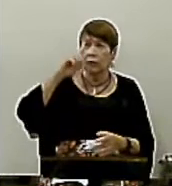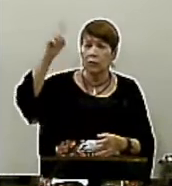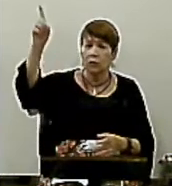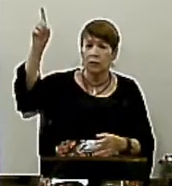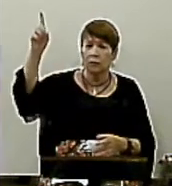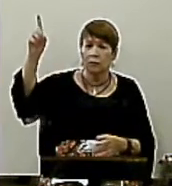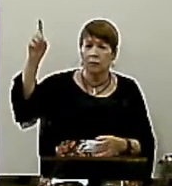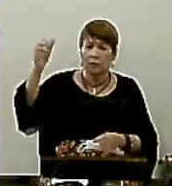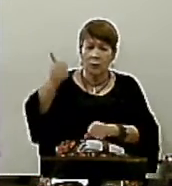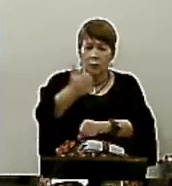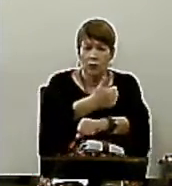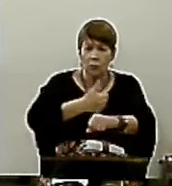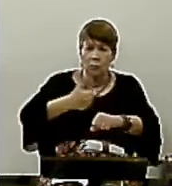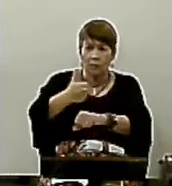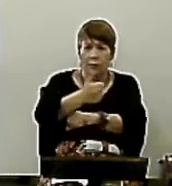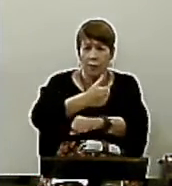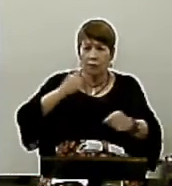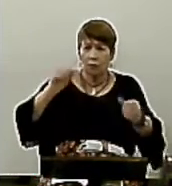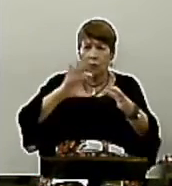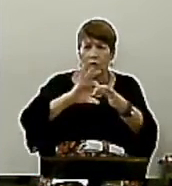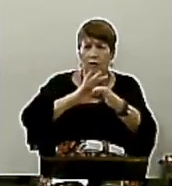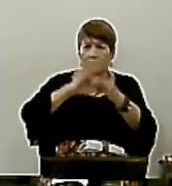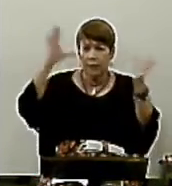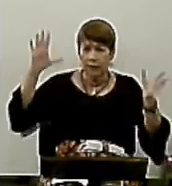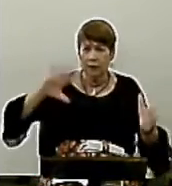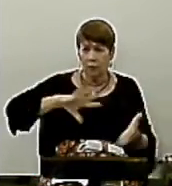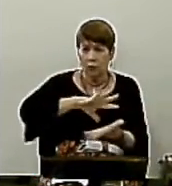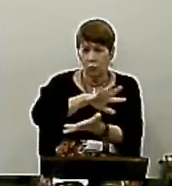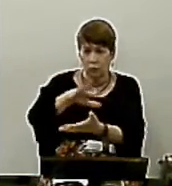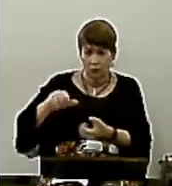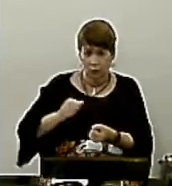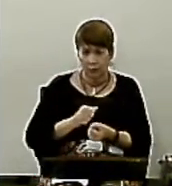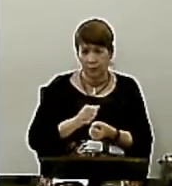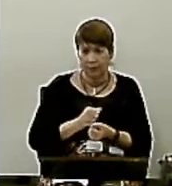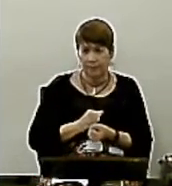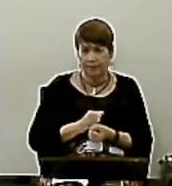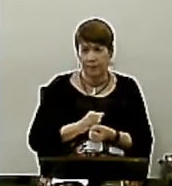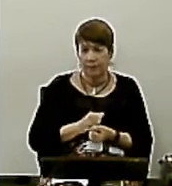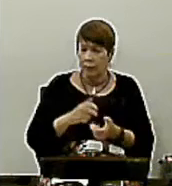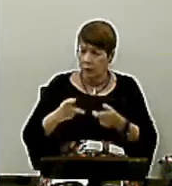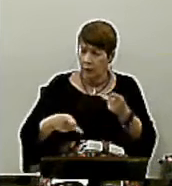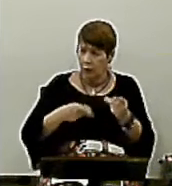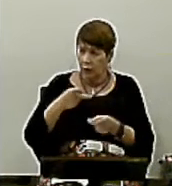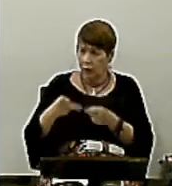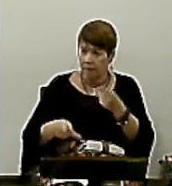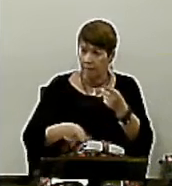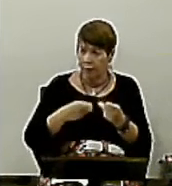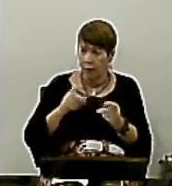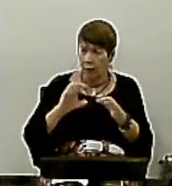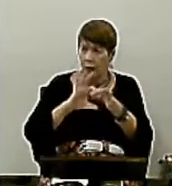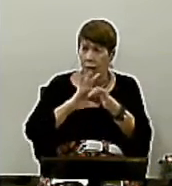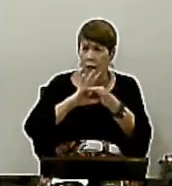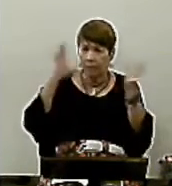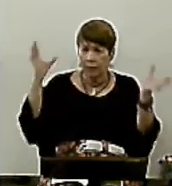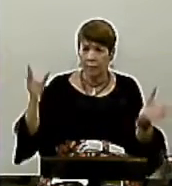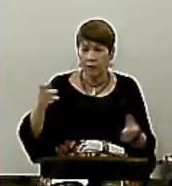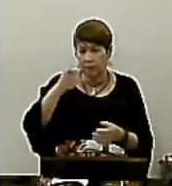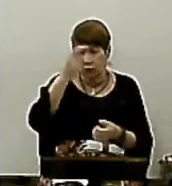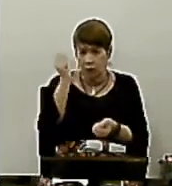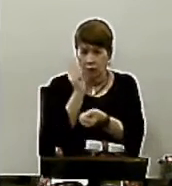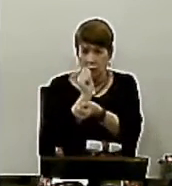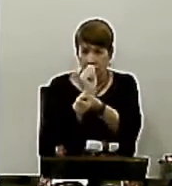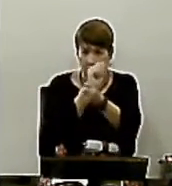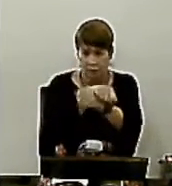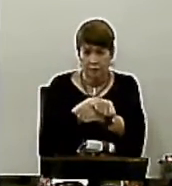libertador do mundo Ele mesmo disse que viera para proclamar a libertação aos cativos Lucas